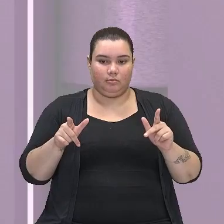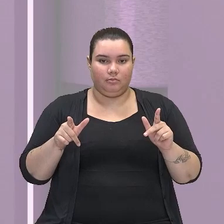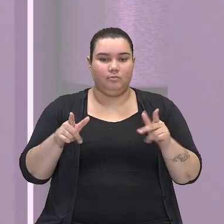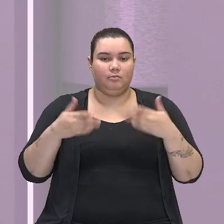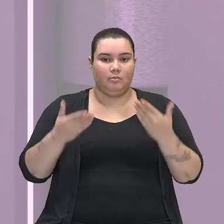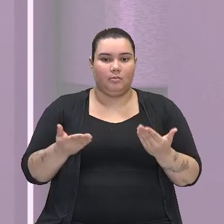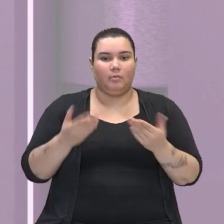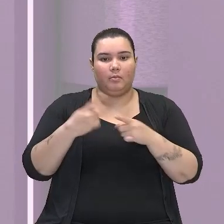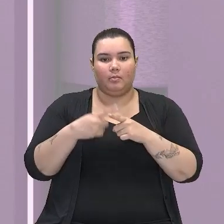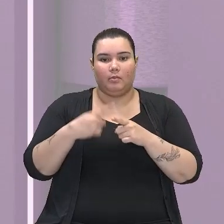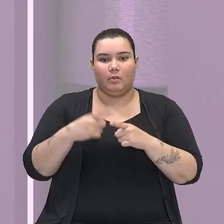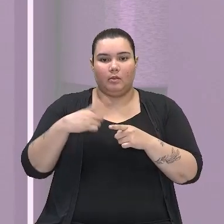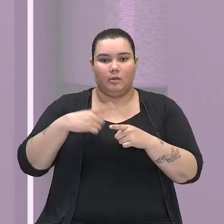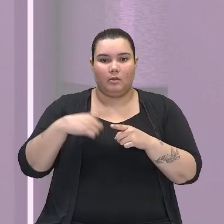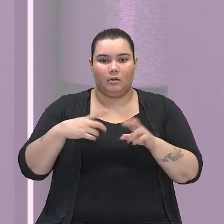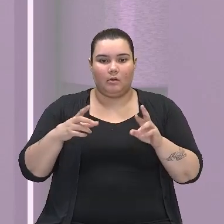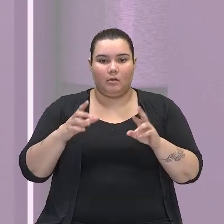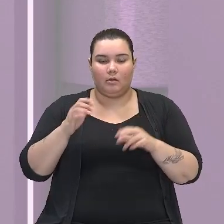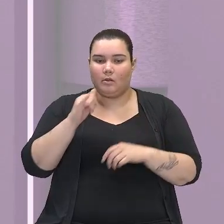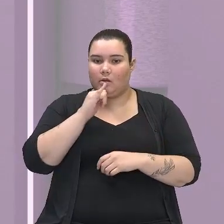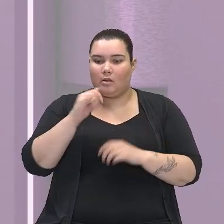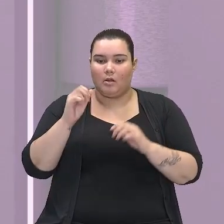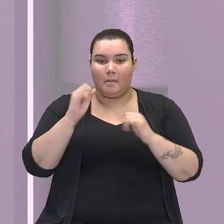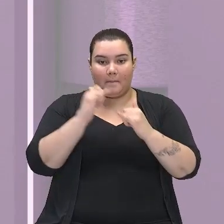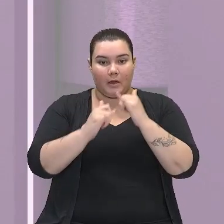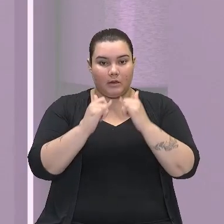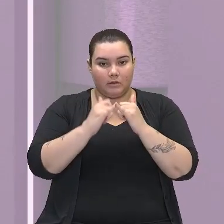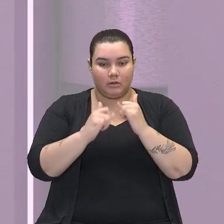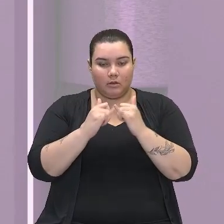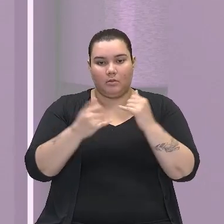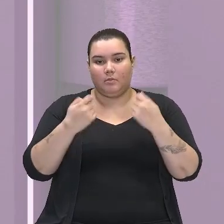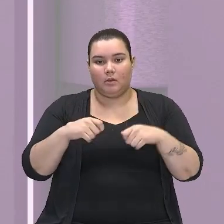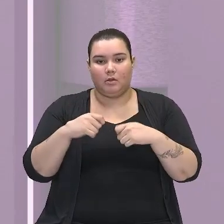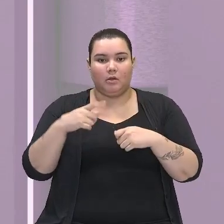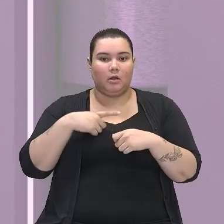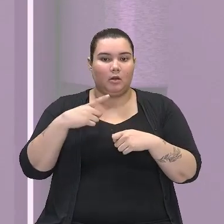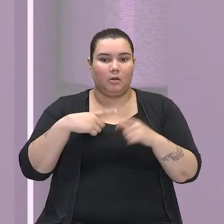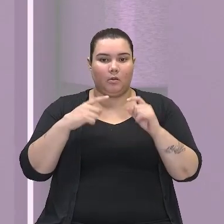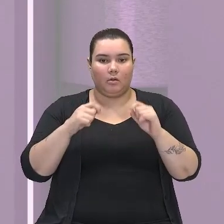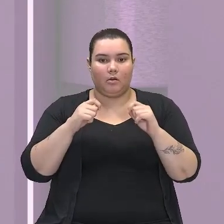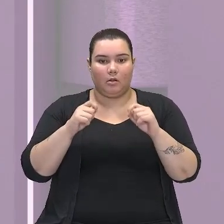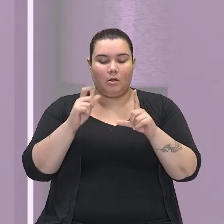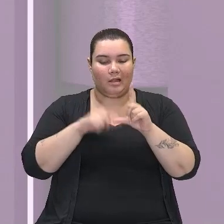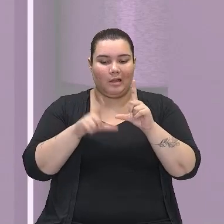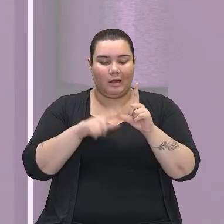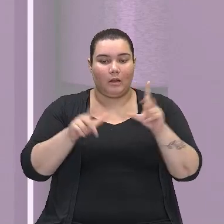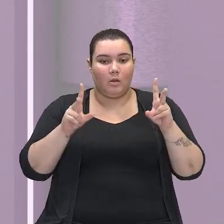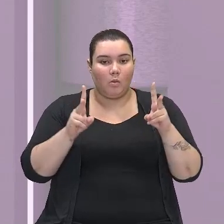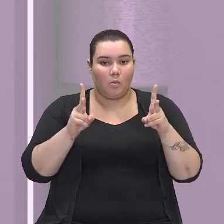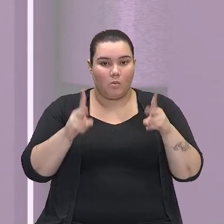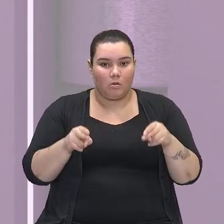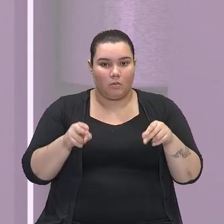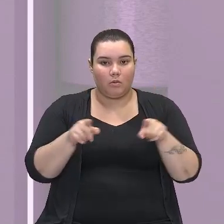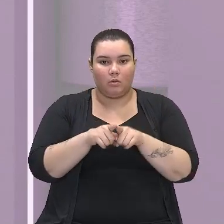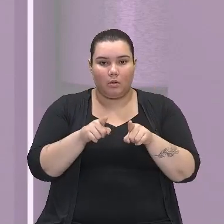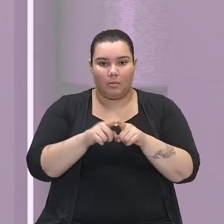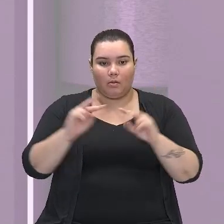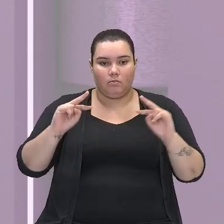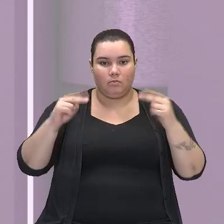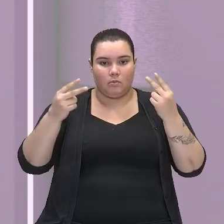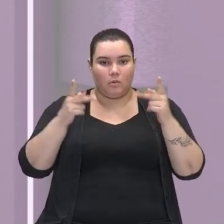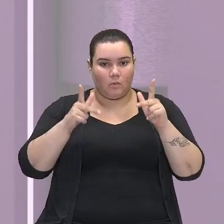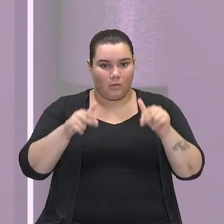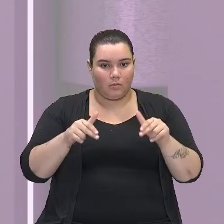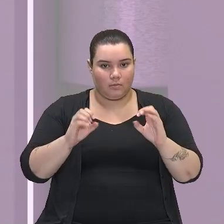Porque para ser parte literal semelhante, ele precisa possuir a mesma letra com o mesmo expoente. x,